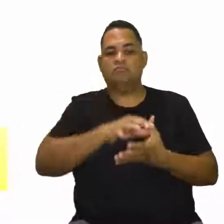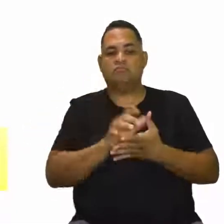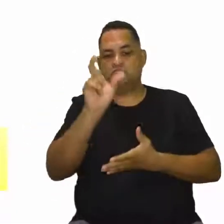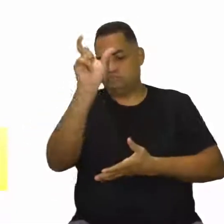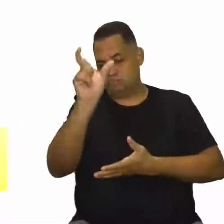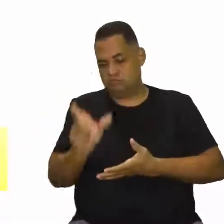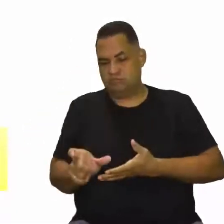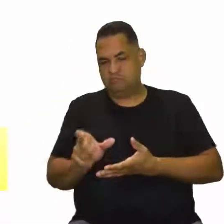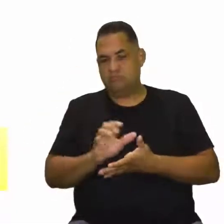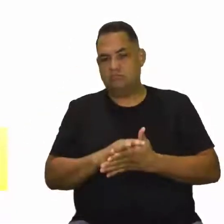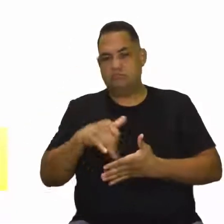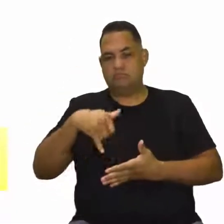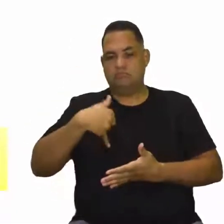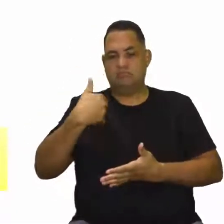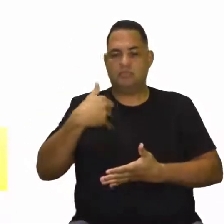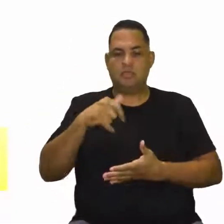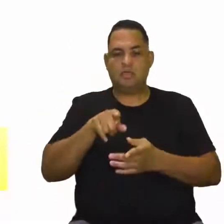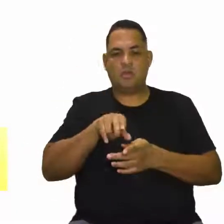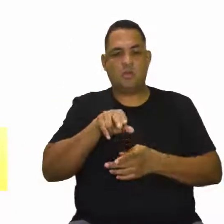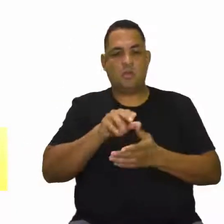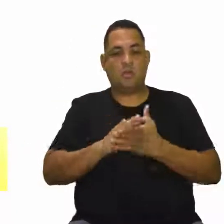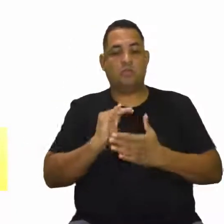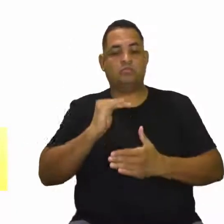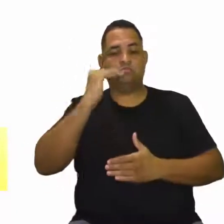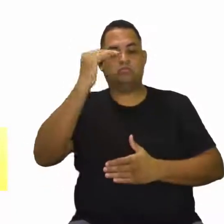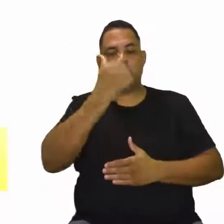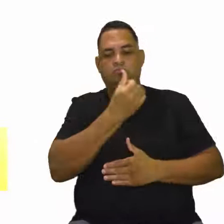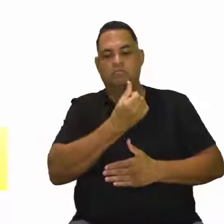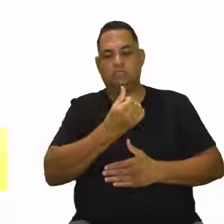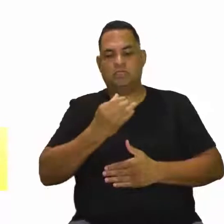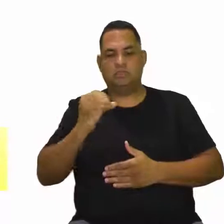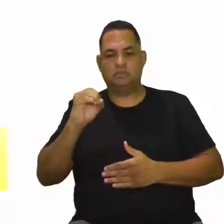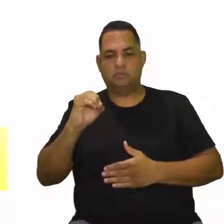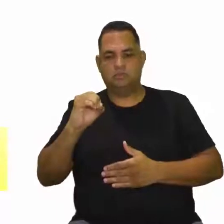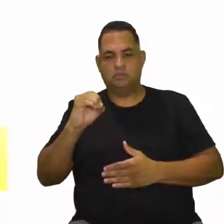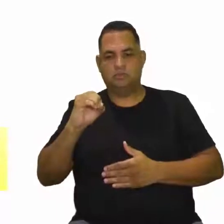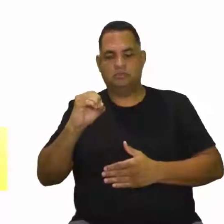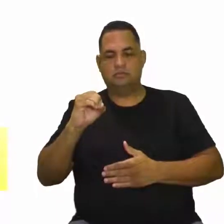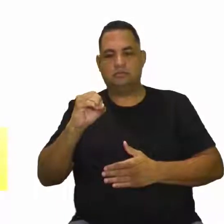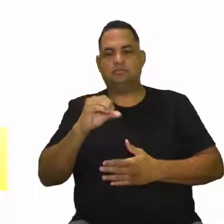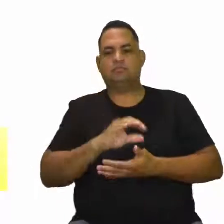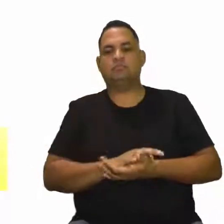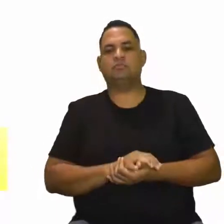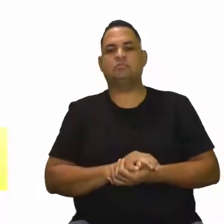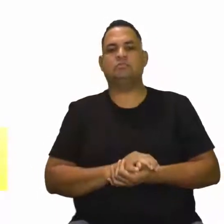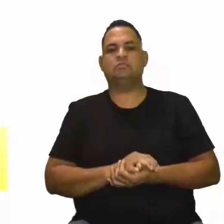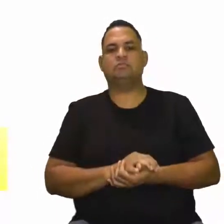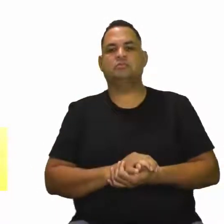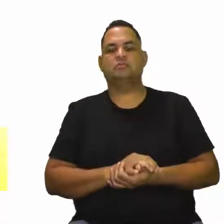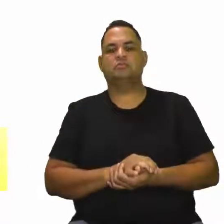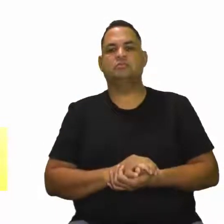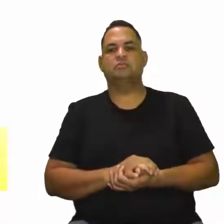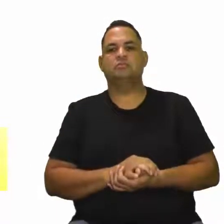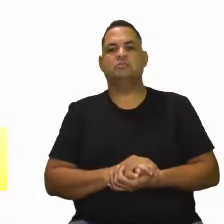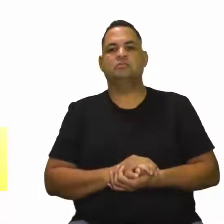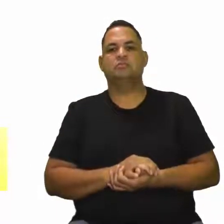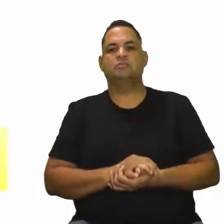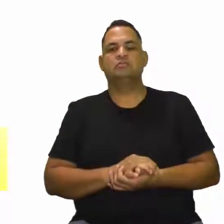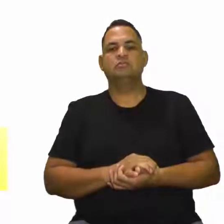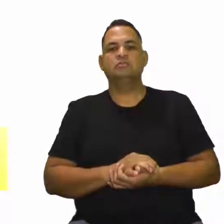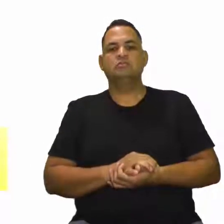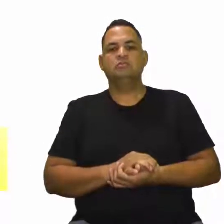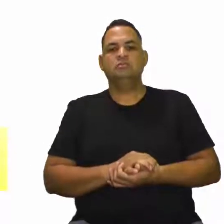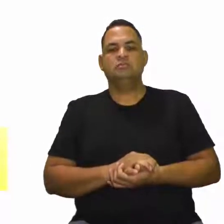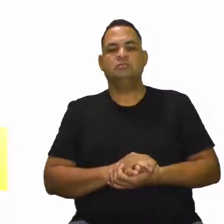indivíduos com uma idade igual ou superior a 60 anos. Então, vem aqui comigo um pouquinho. Pode me colocar